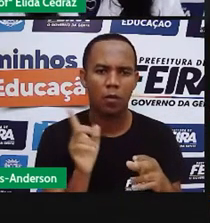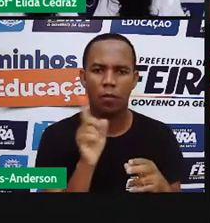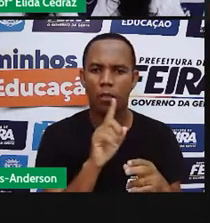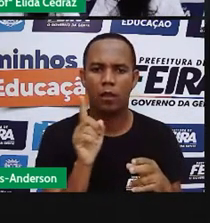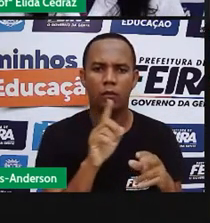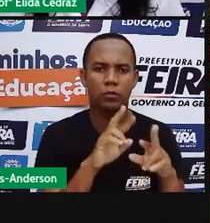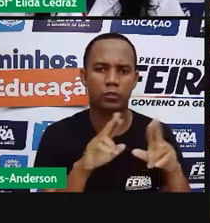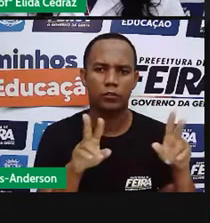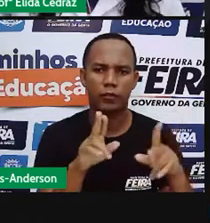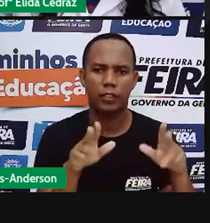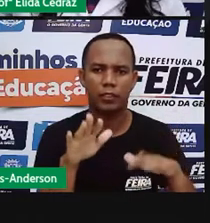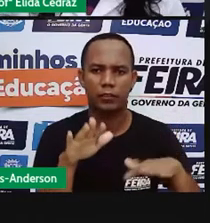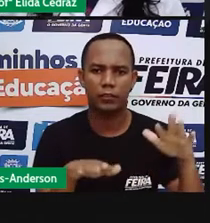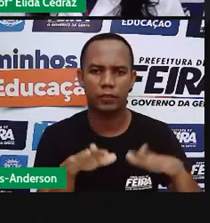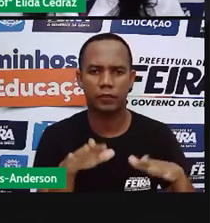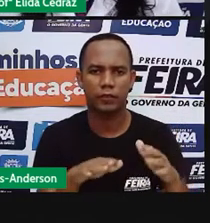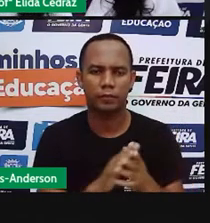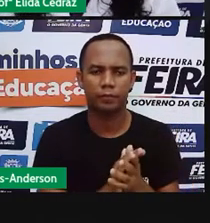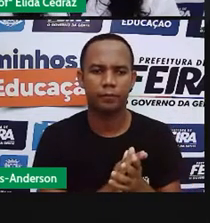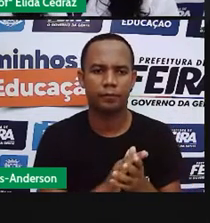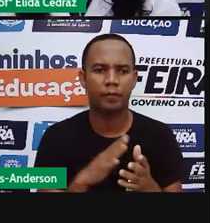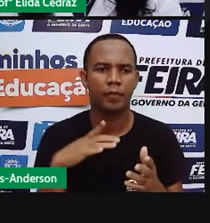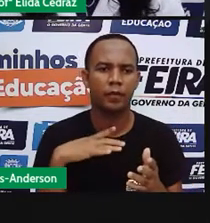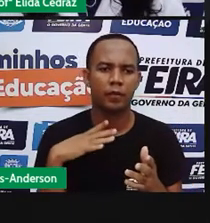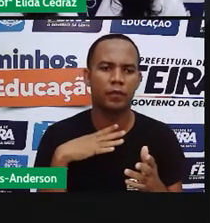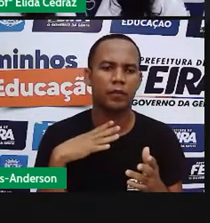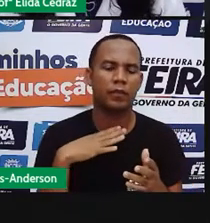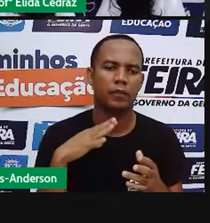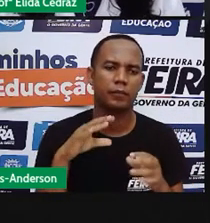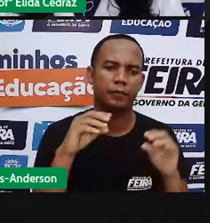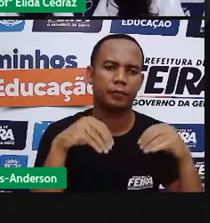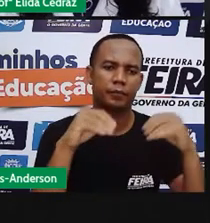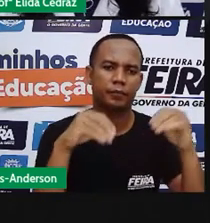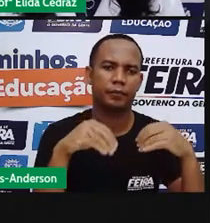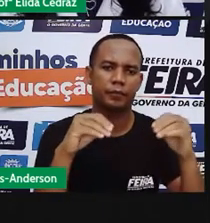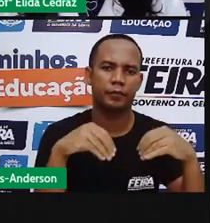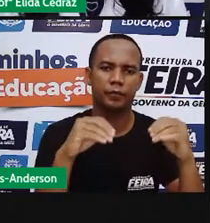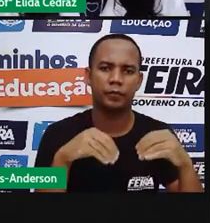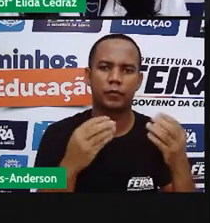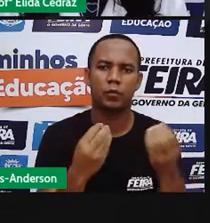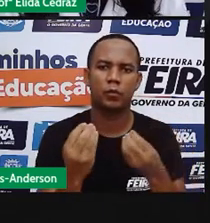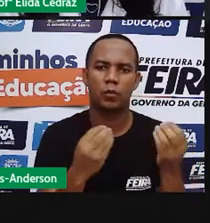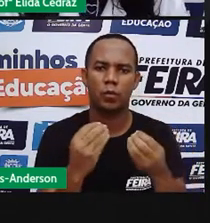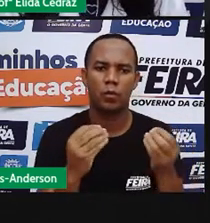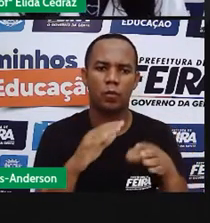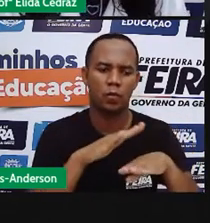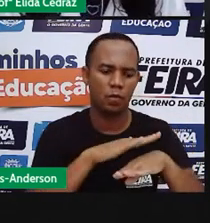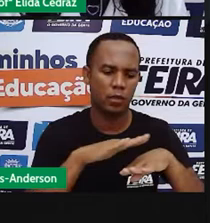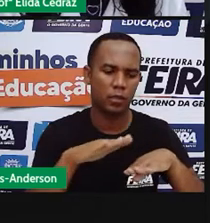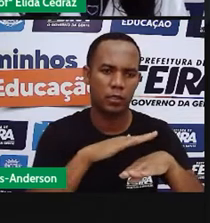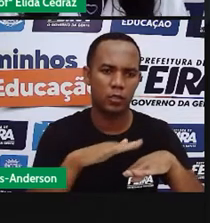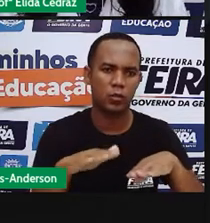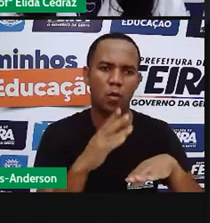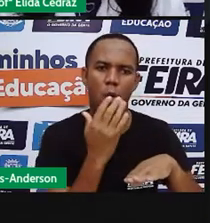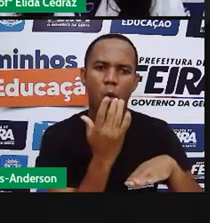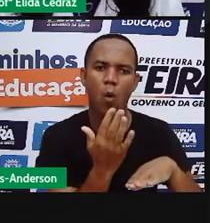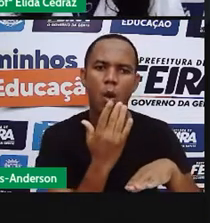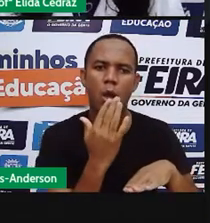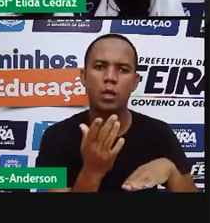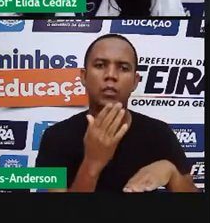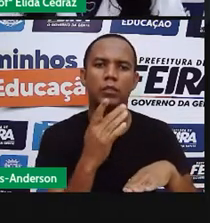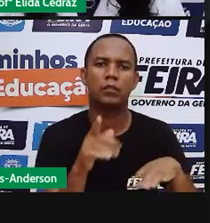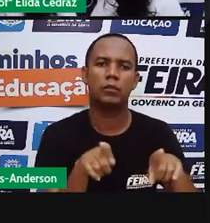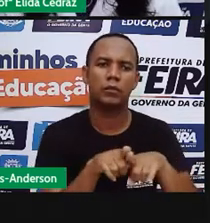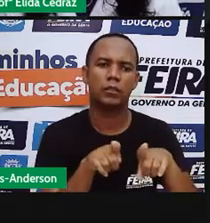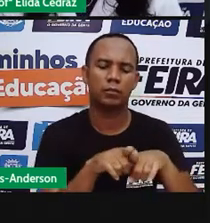os tecidos. Os tecidos africanos são lisos ou estampados e os